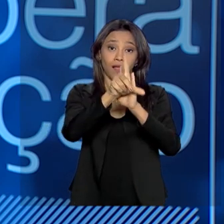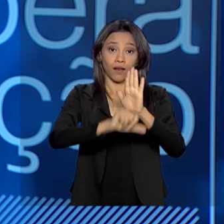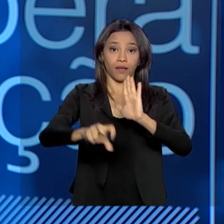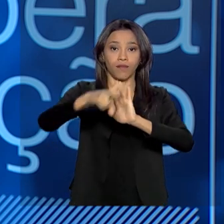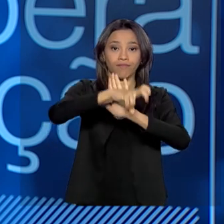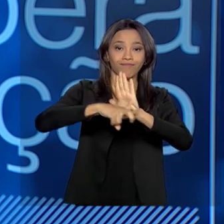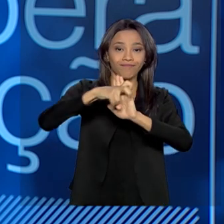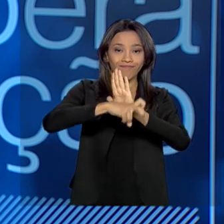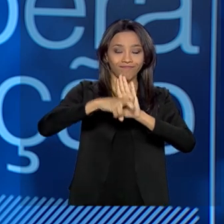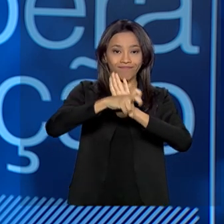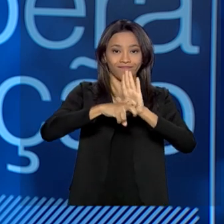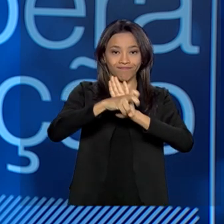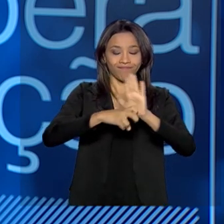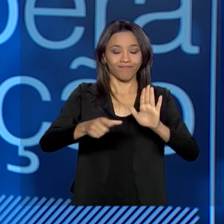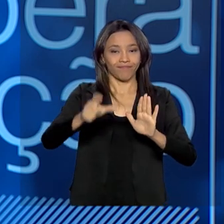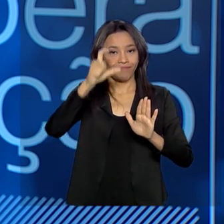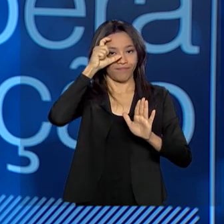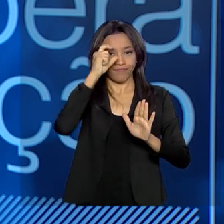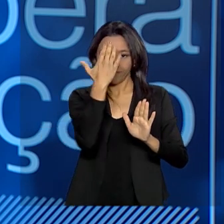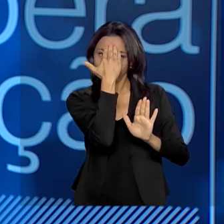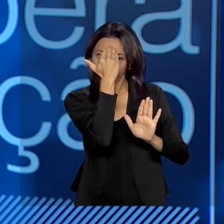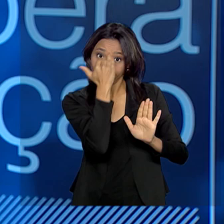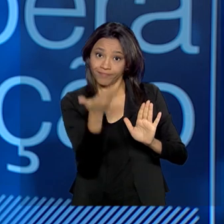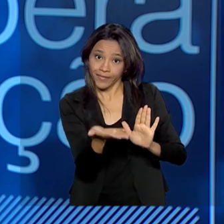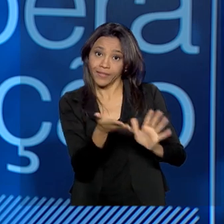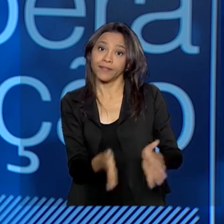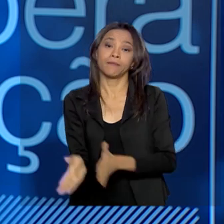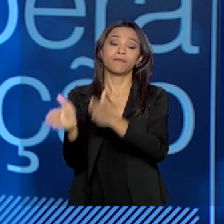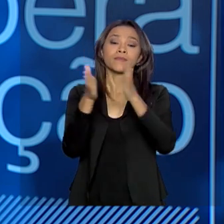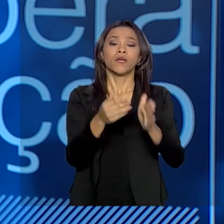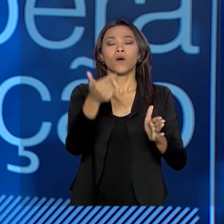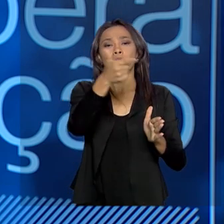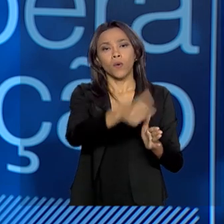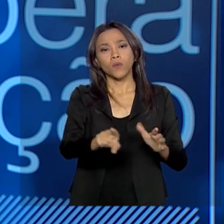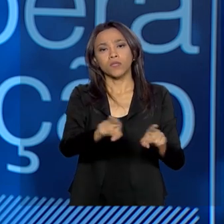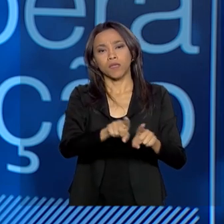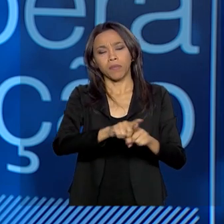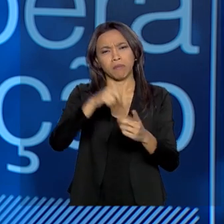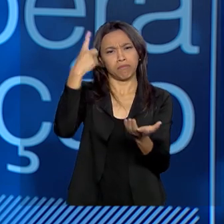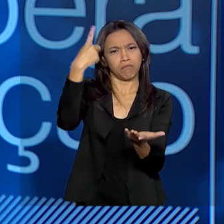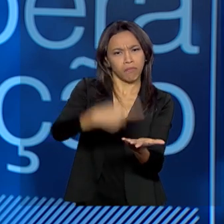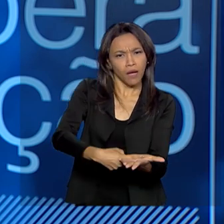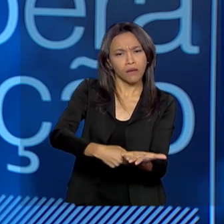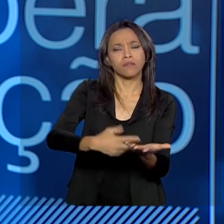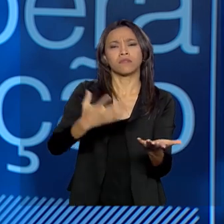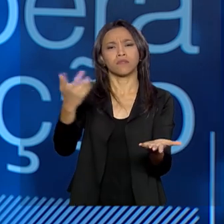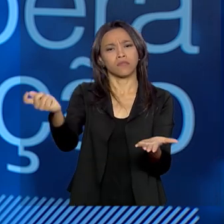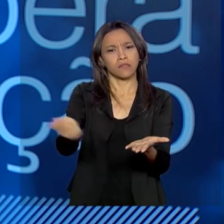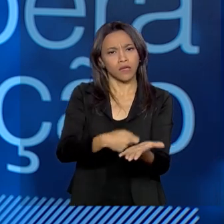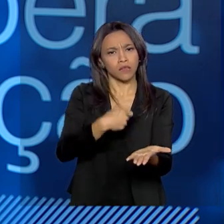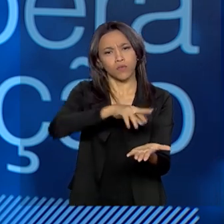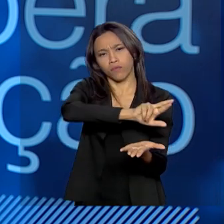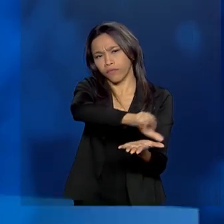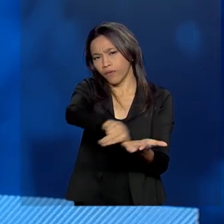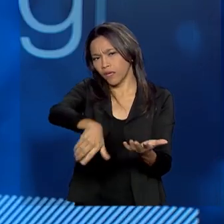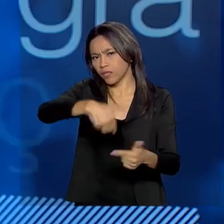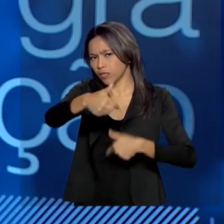pacto assinado pelos três poderes da República e diversos conselhos, com várias ações concretas.